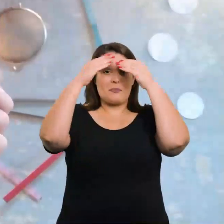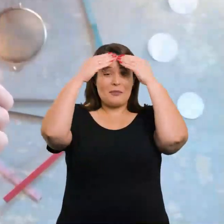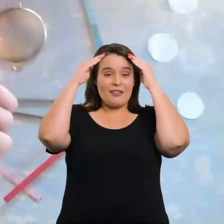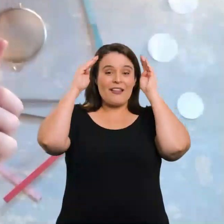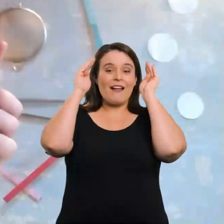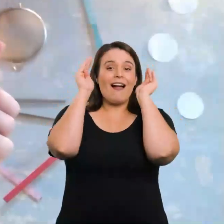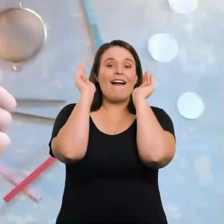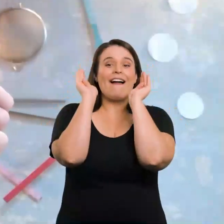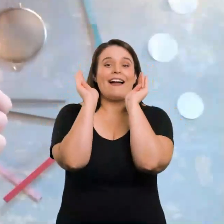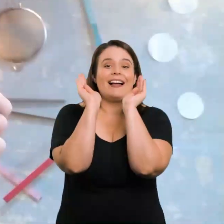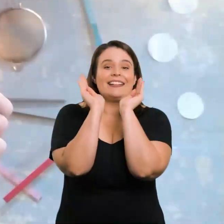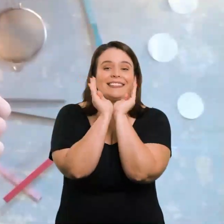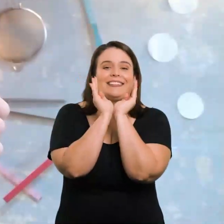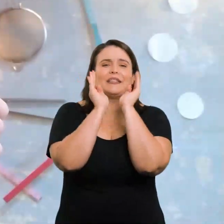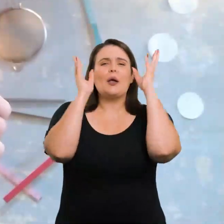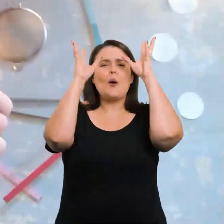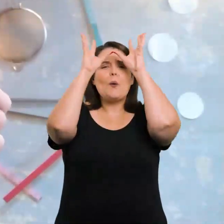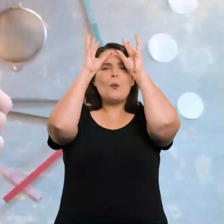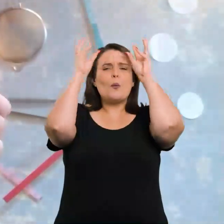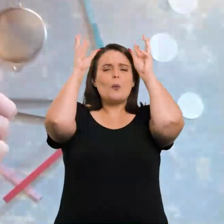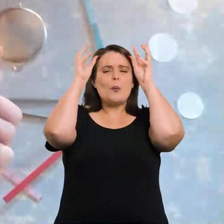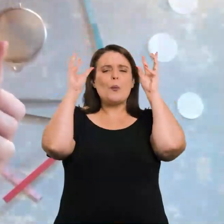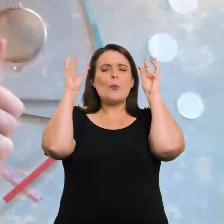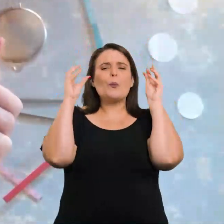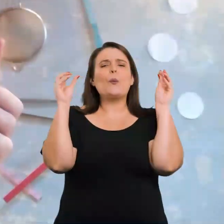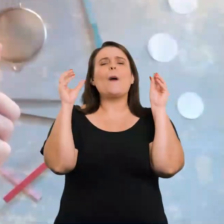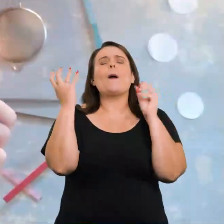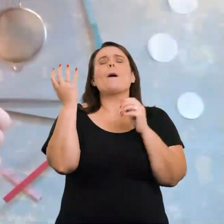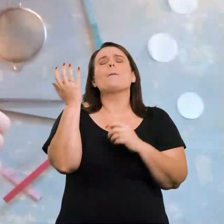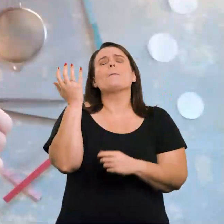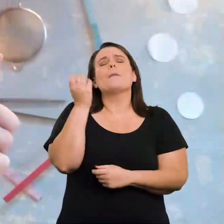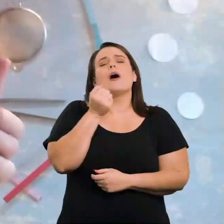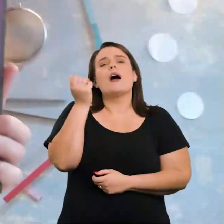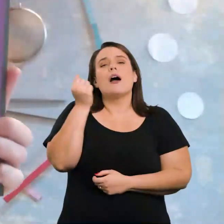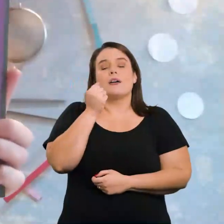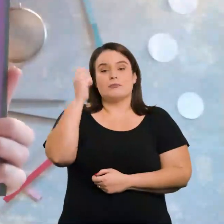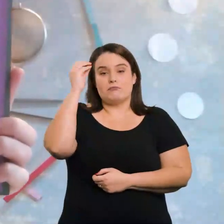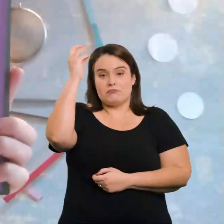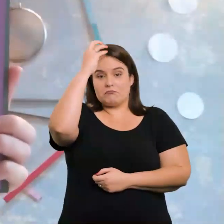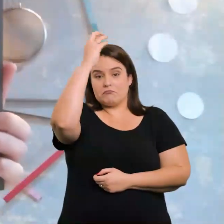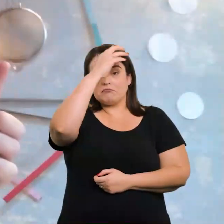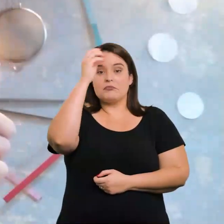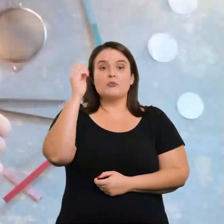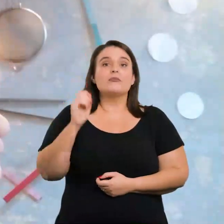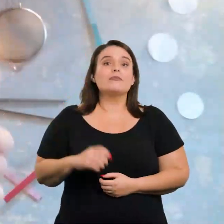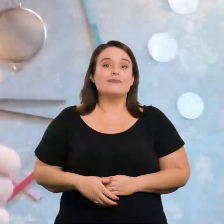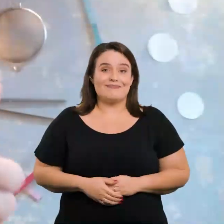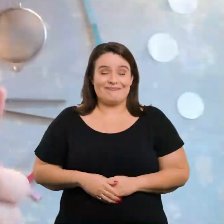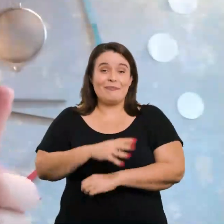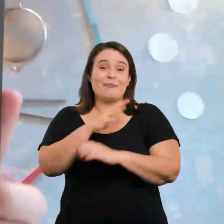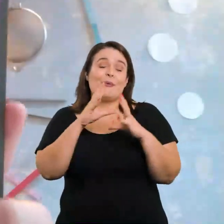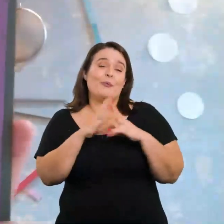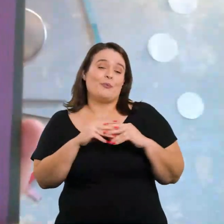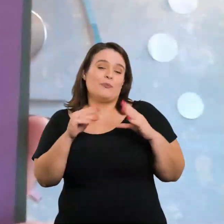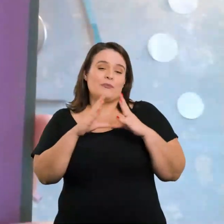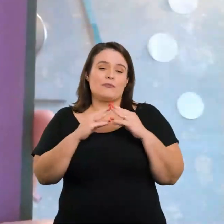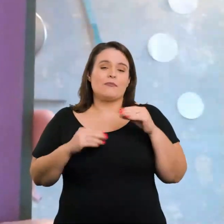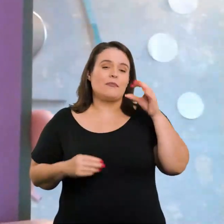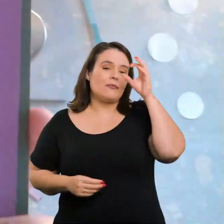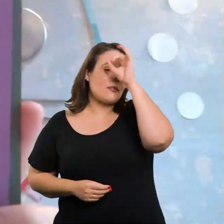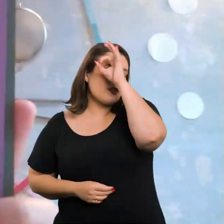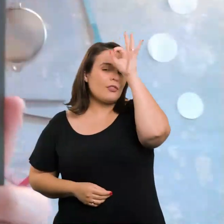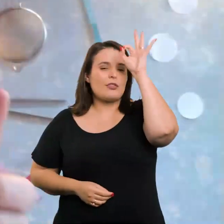recortado em forma de pera, o cabelo bem branquinho, são bolinhas de algodão, os olhos, são